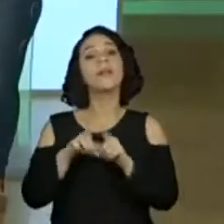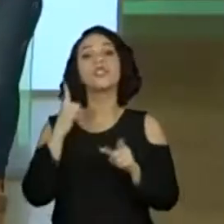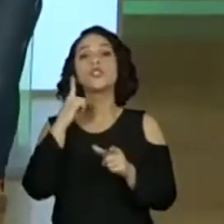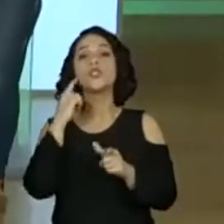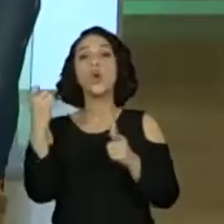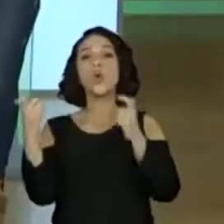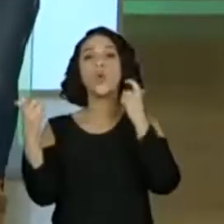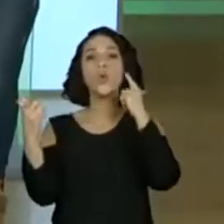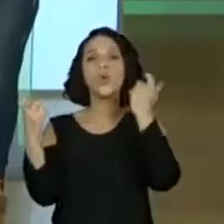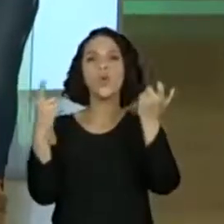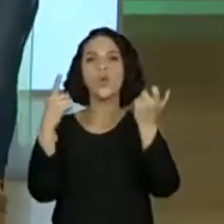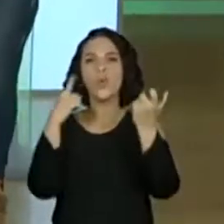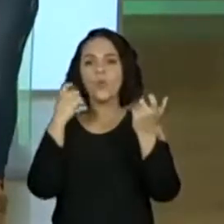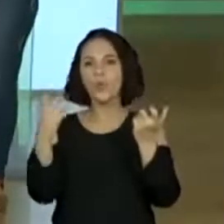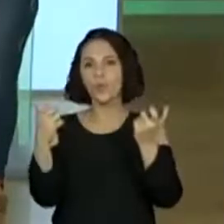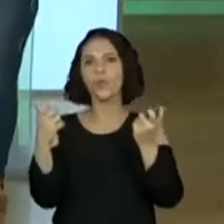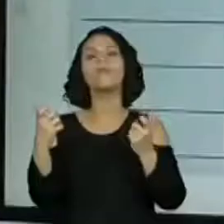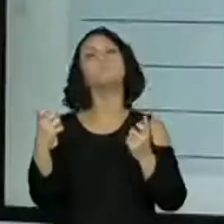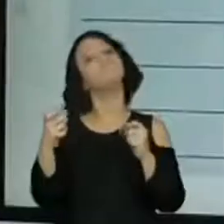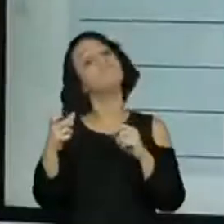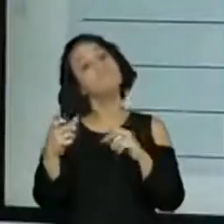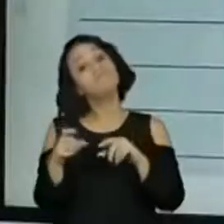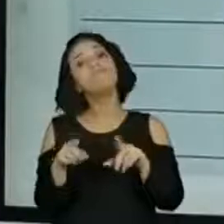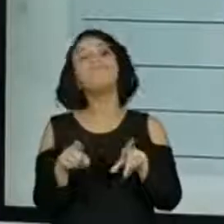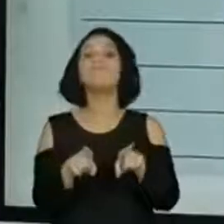Sons. Sons. Também. Sons. Perfeito.